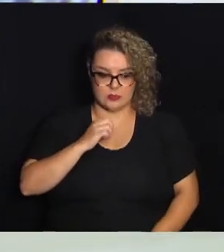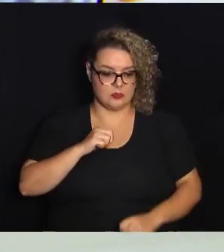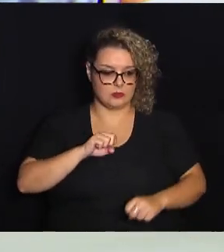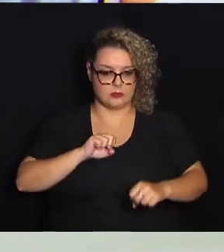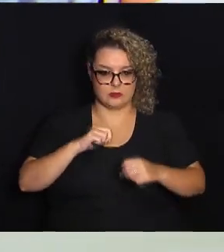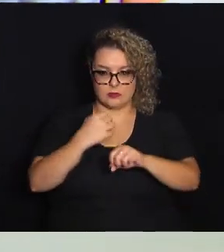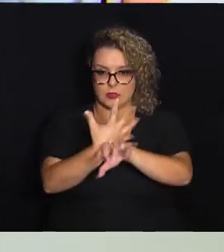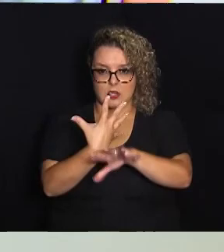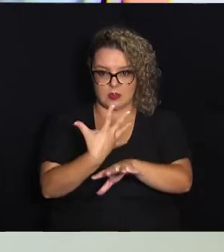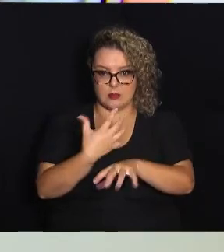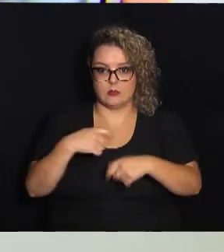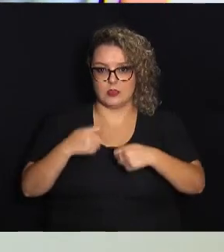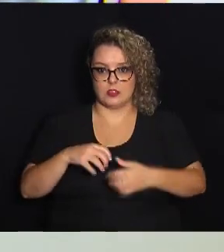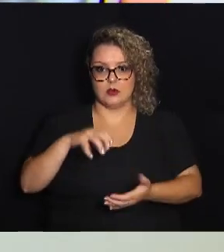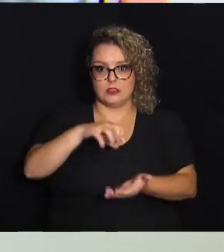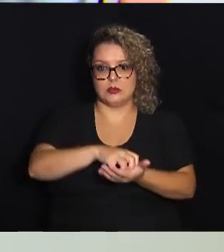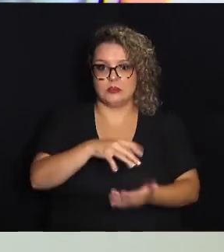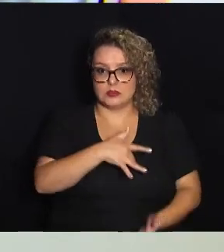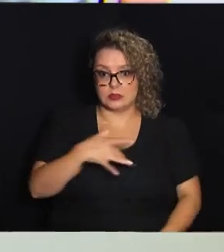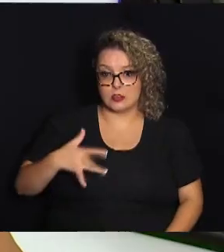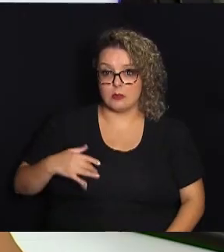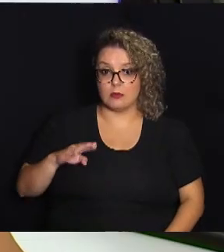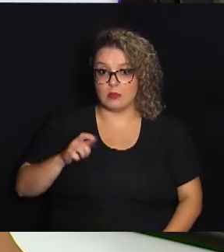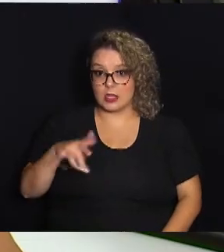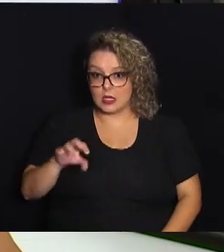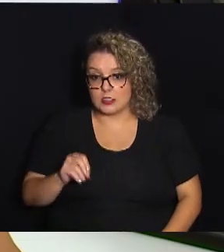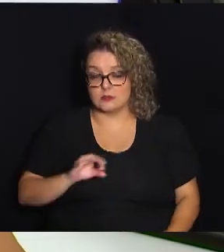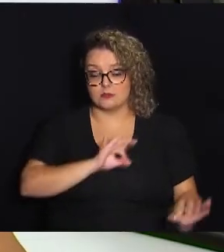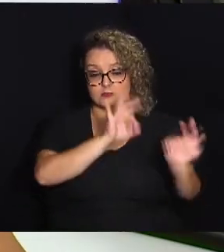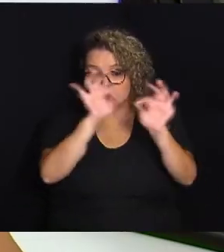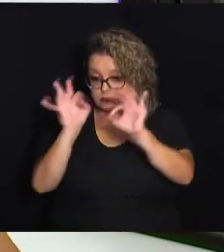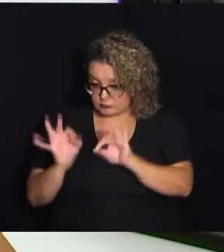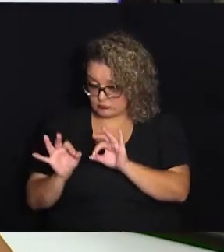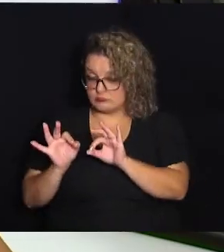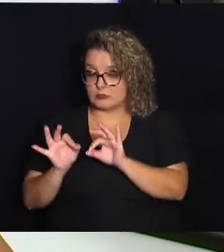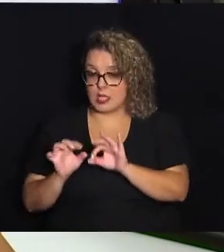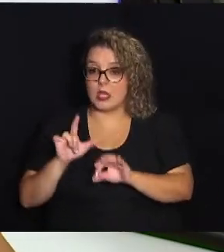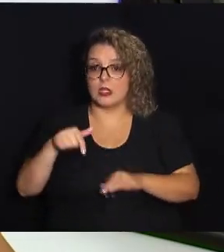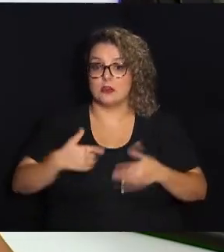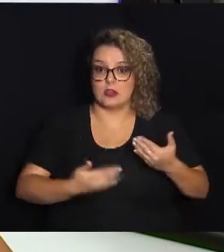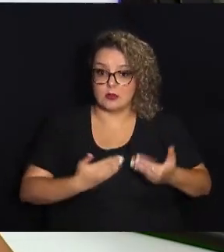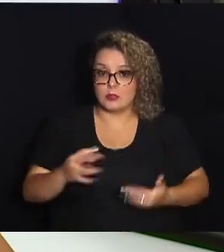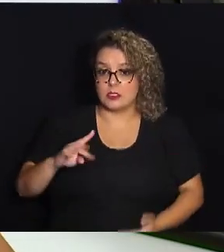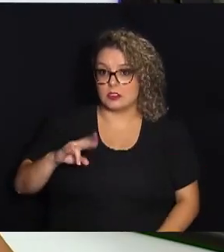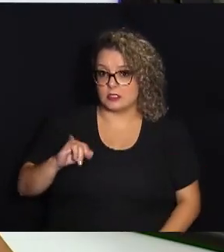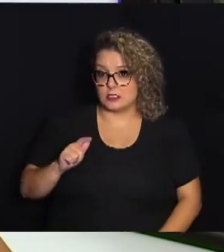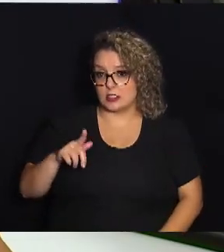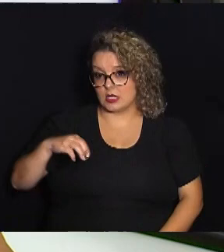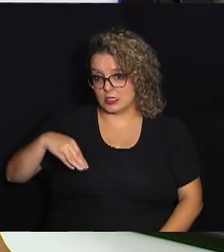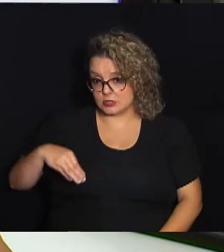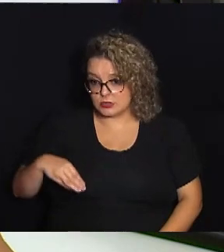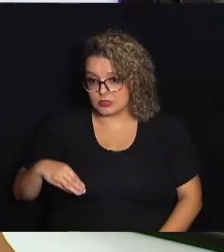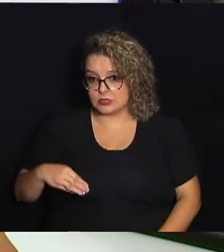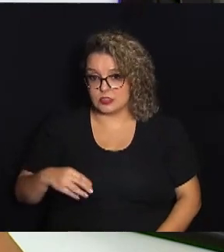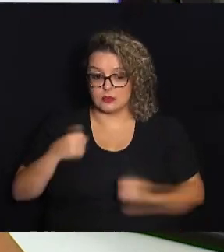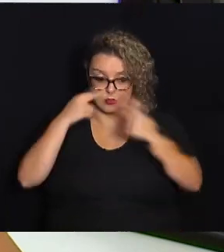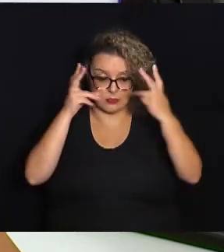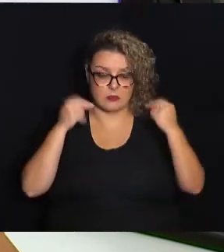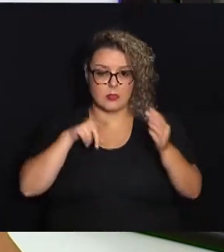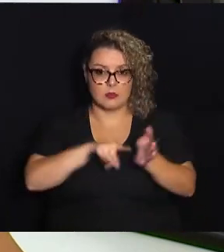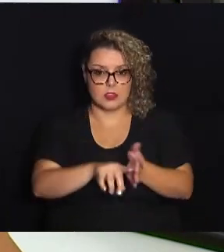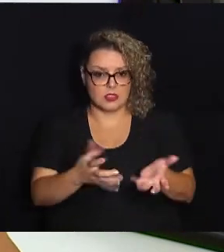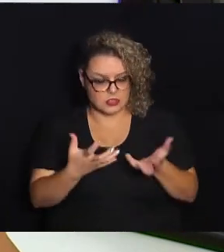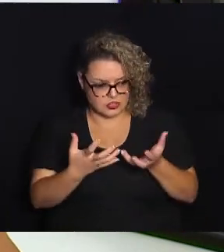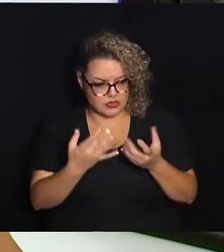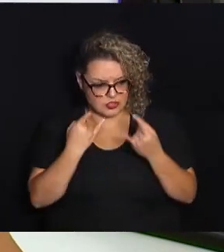o atendimento online. Ela precisou ir no centro de saúde de Barão Geraldo para um acompanhamento e após fazer o processo de triagem com a